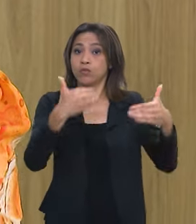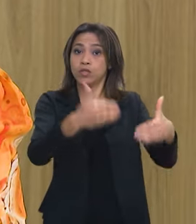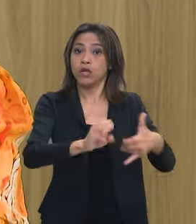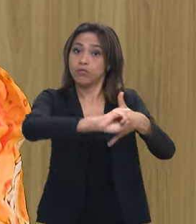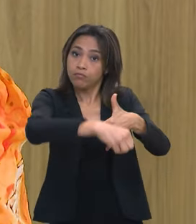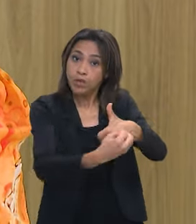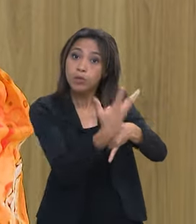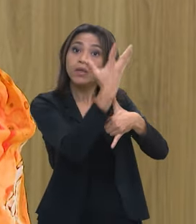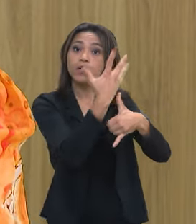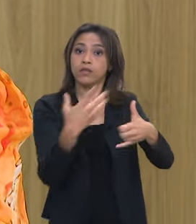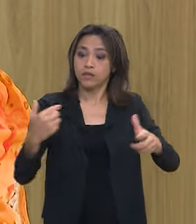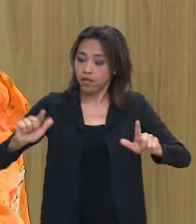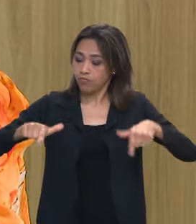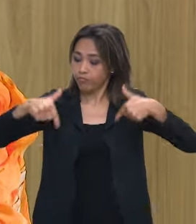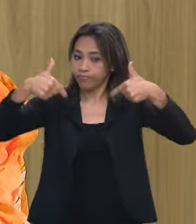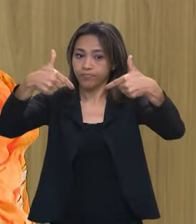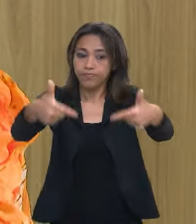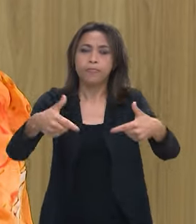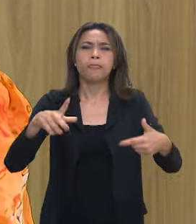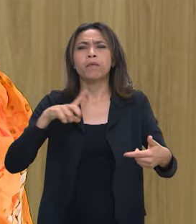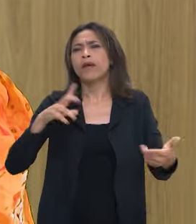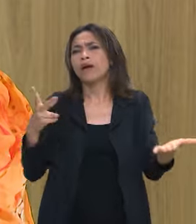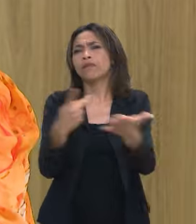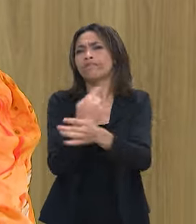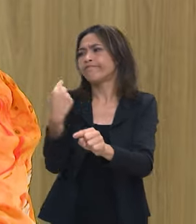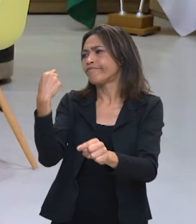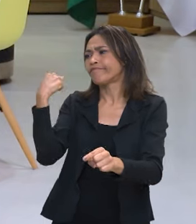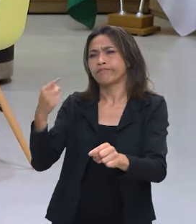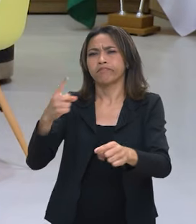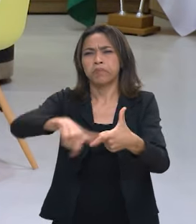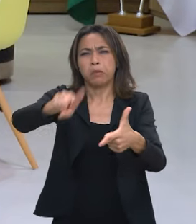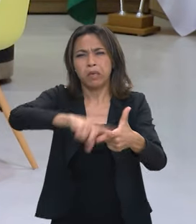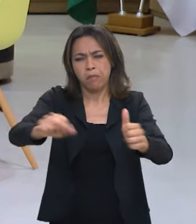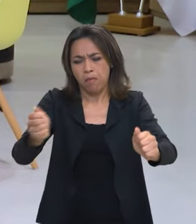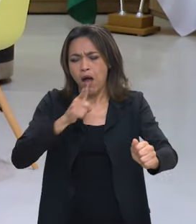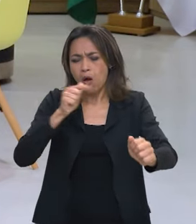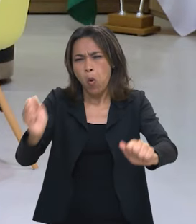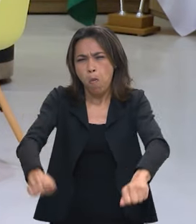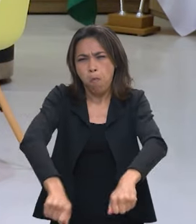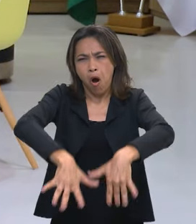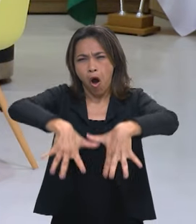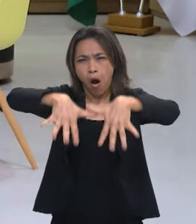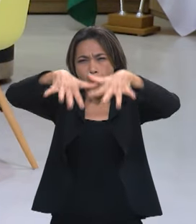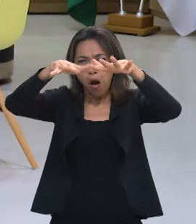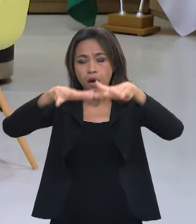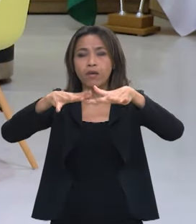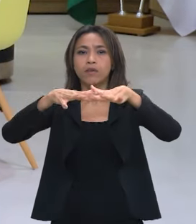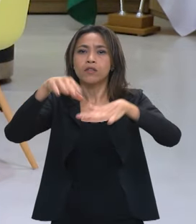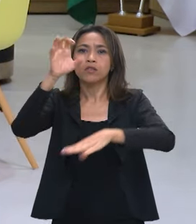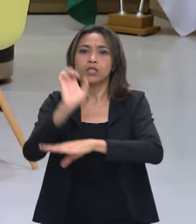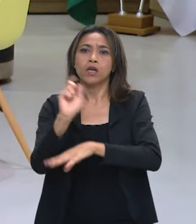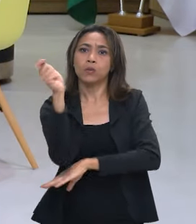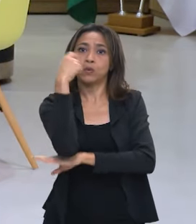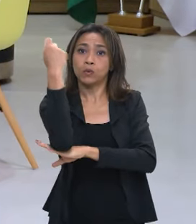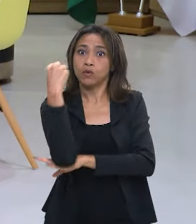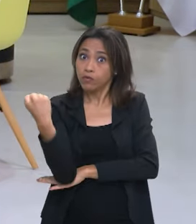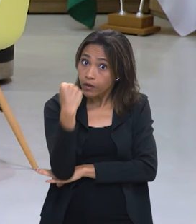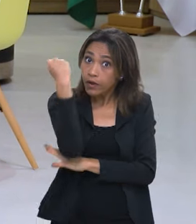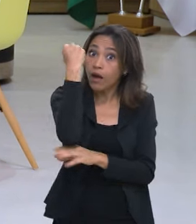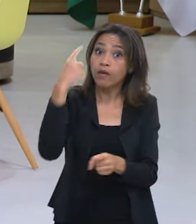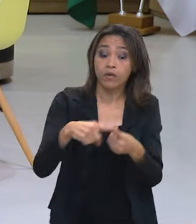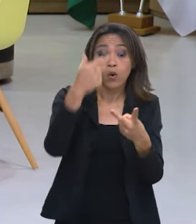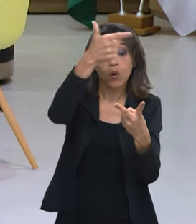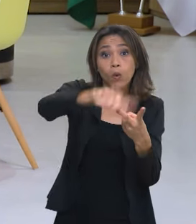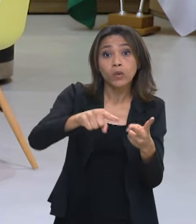outros e nós vivemos o problema das enchentes no sul gravíssimo o